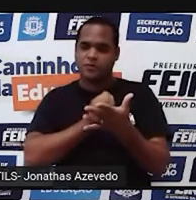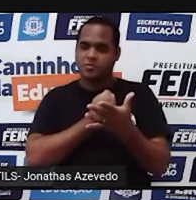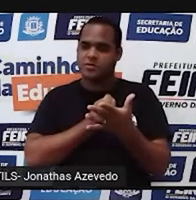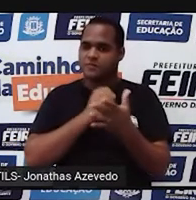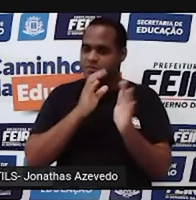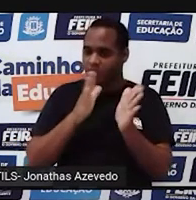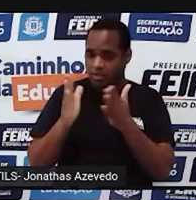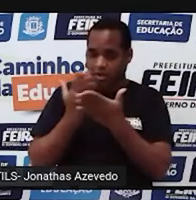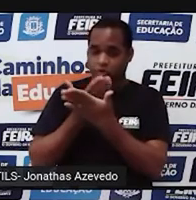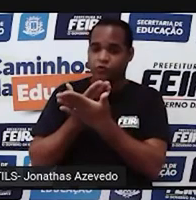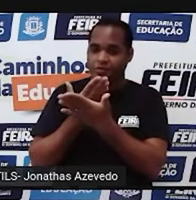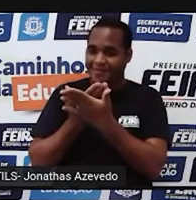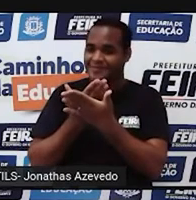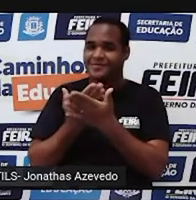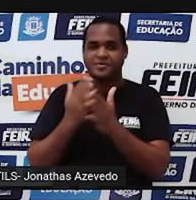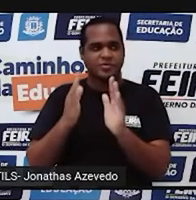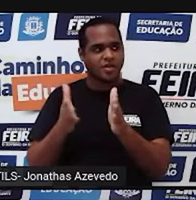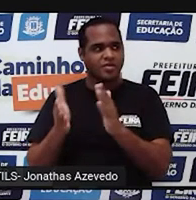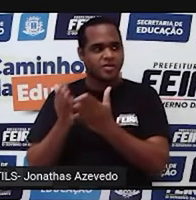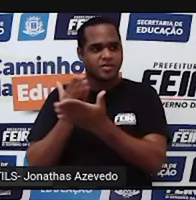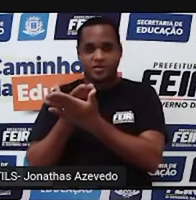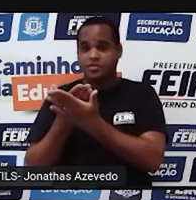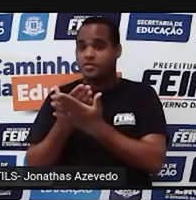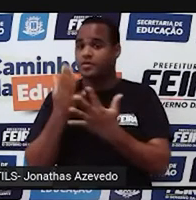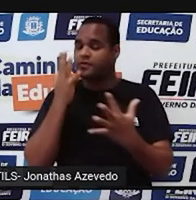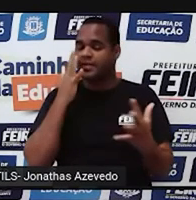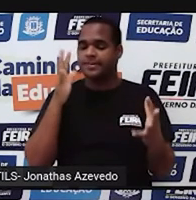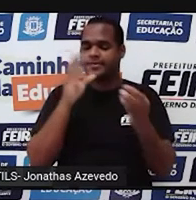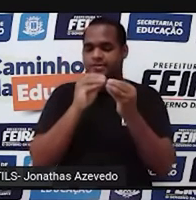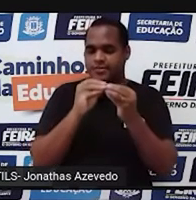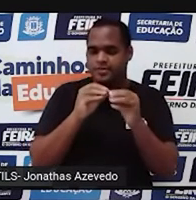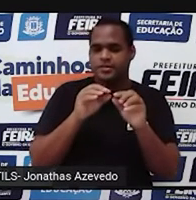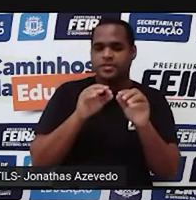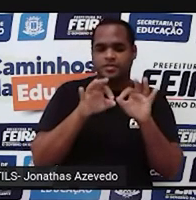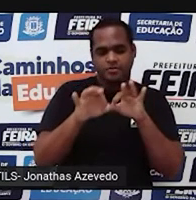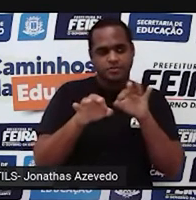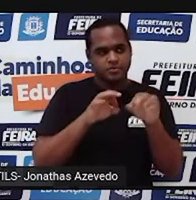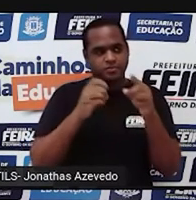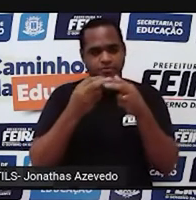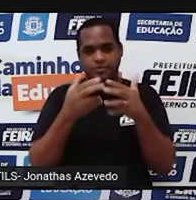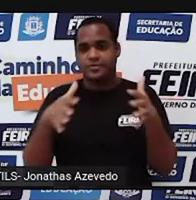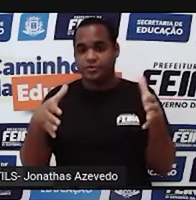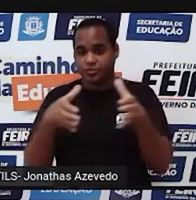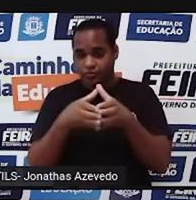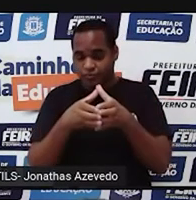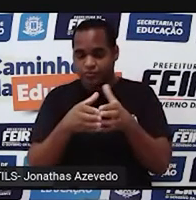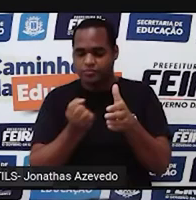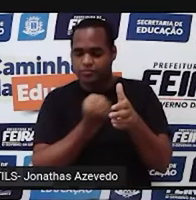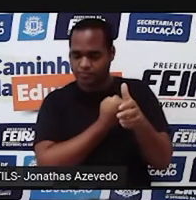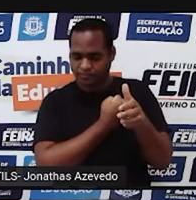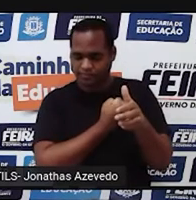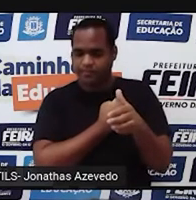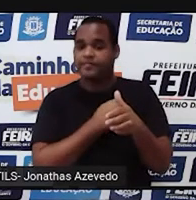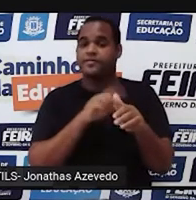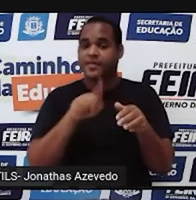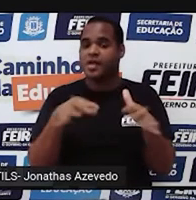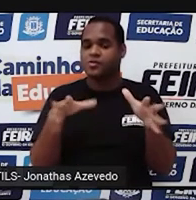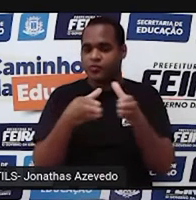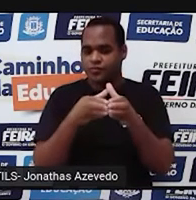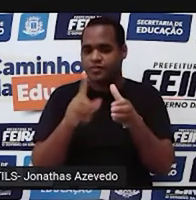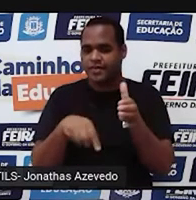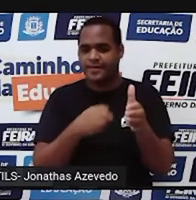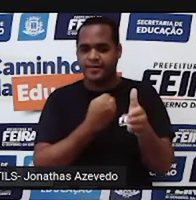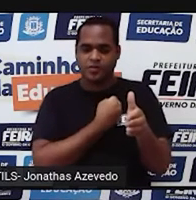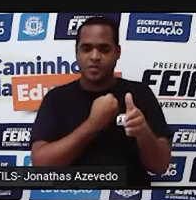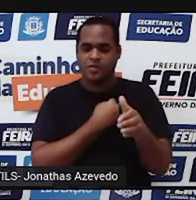uma coleção com eles, faz um conjunto com eles. Esse conjunto é o conjunto